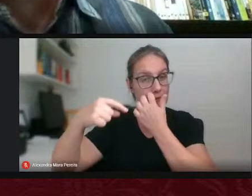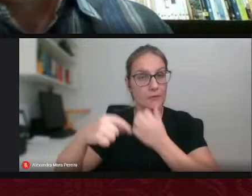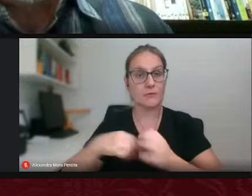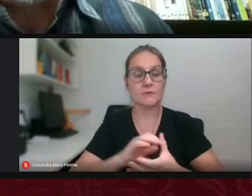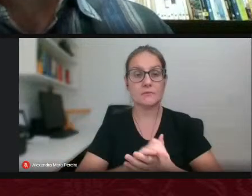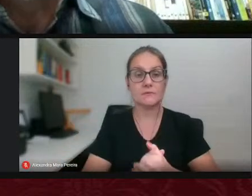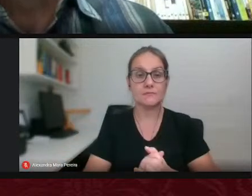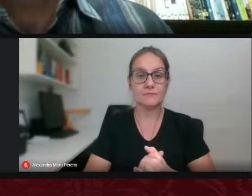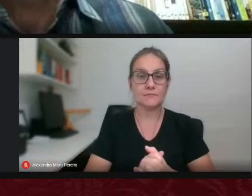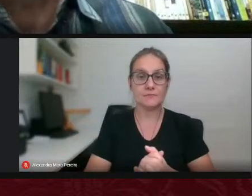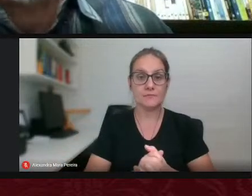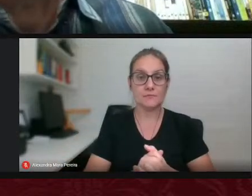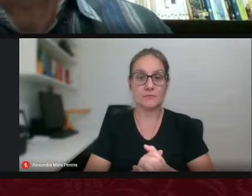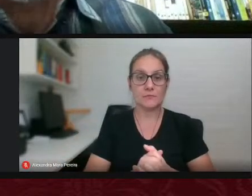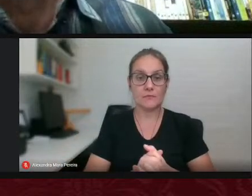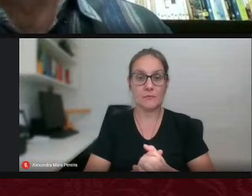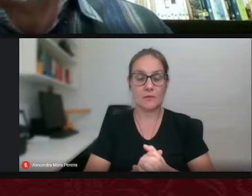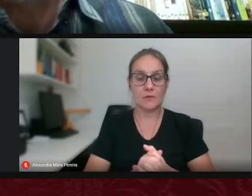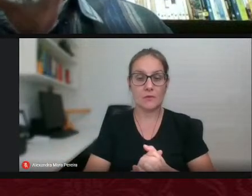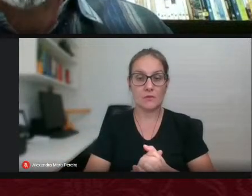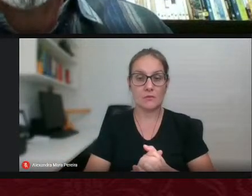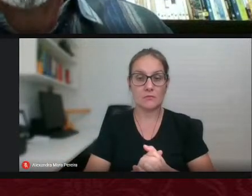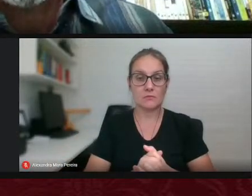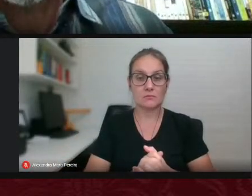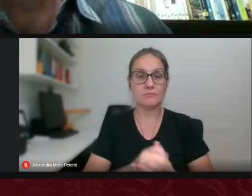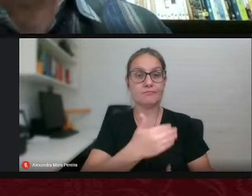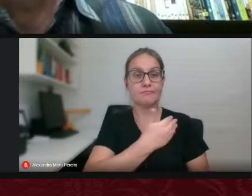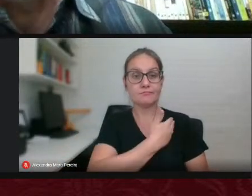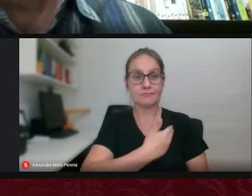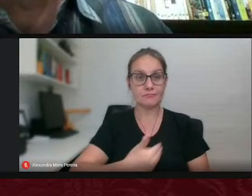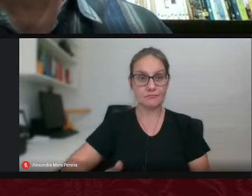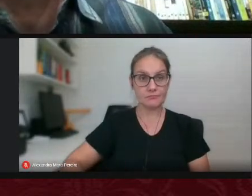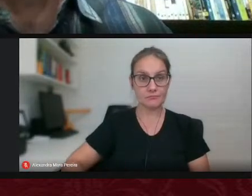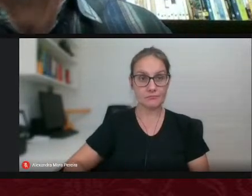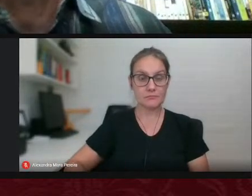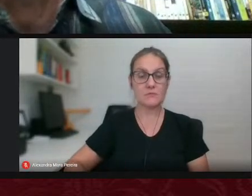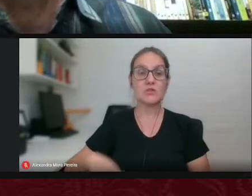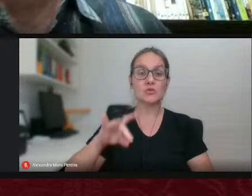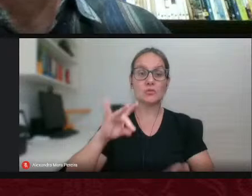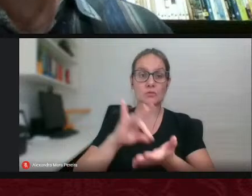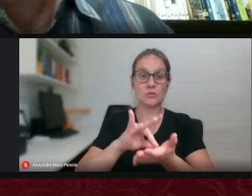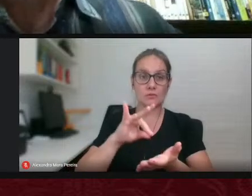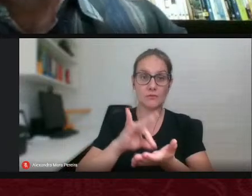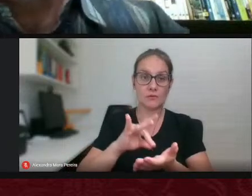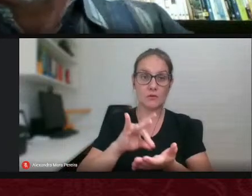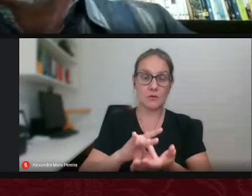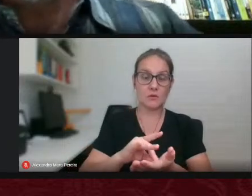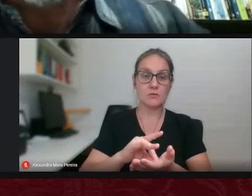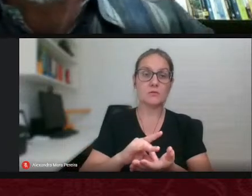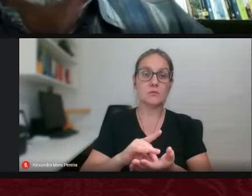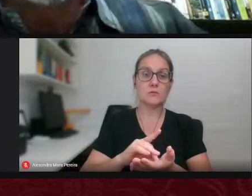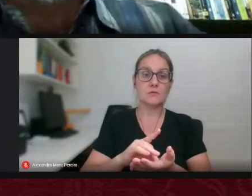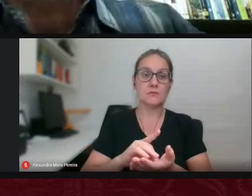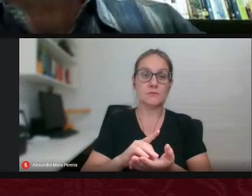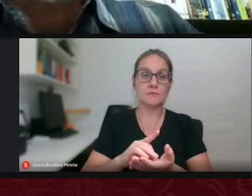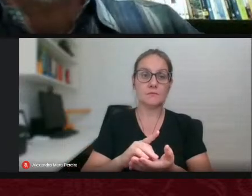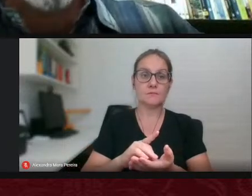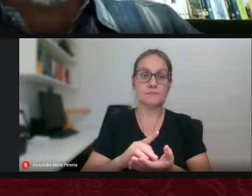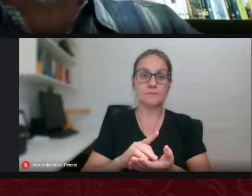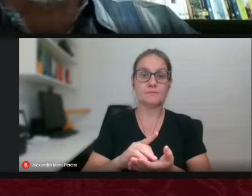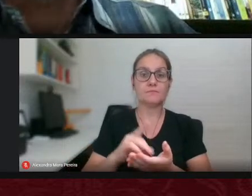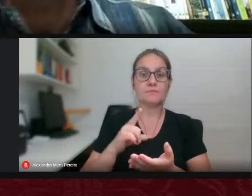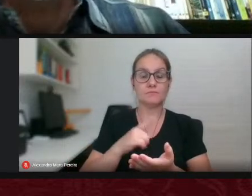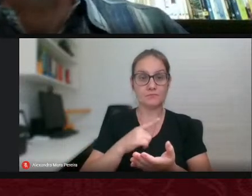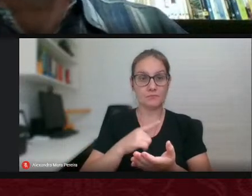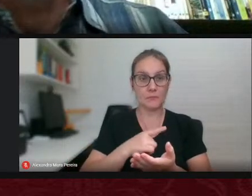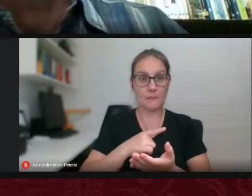no que diz respeito a governos que efetivamente passaram pela República Brasileira